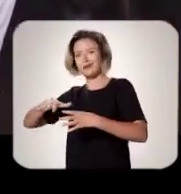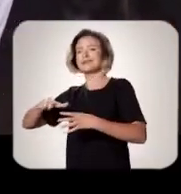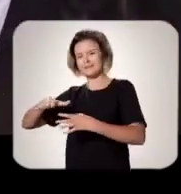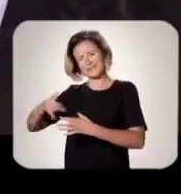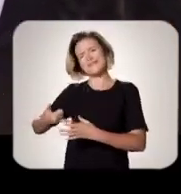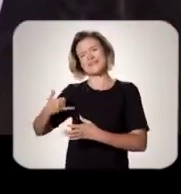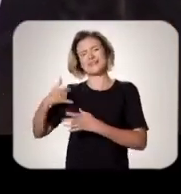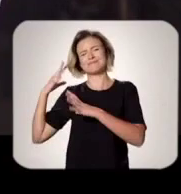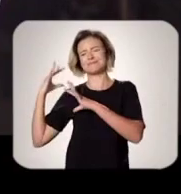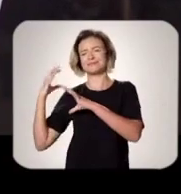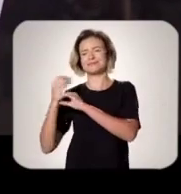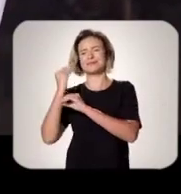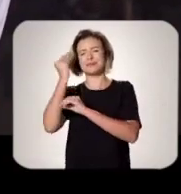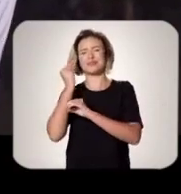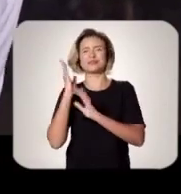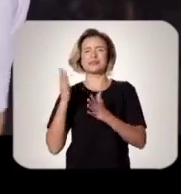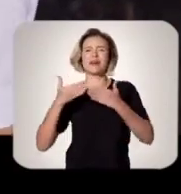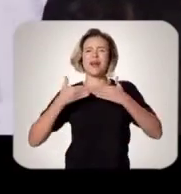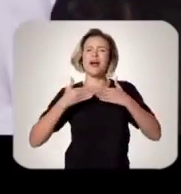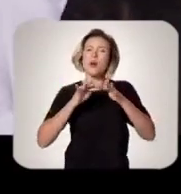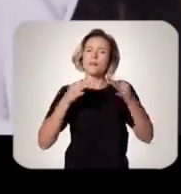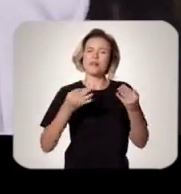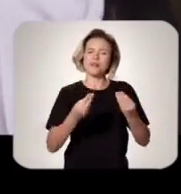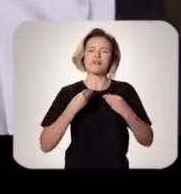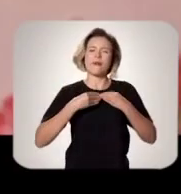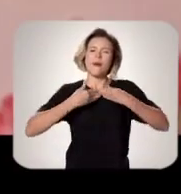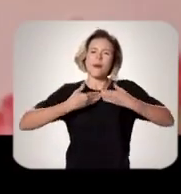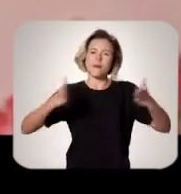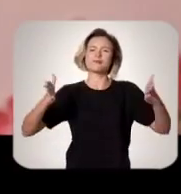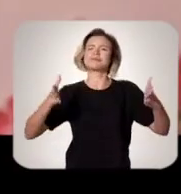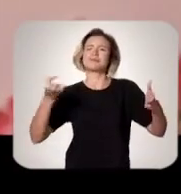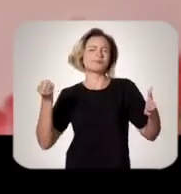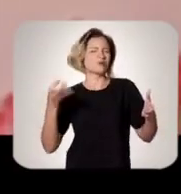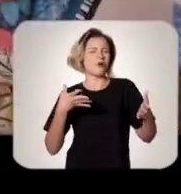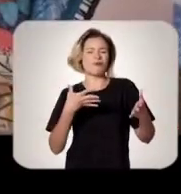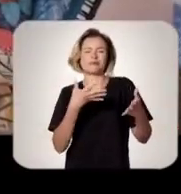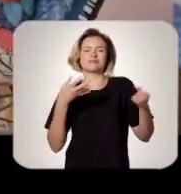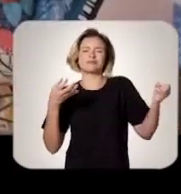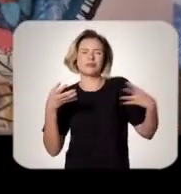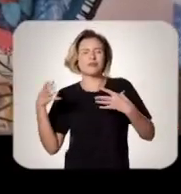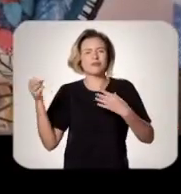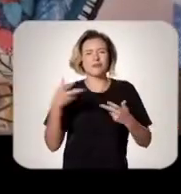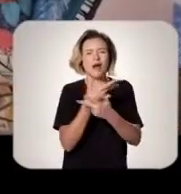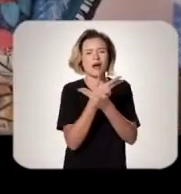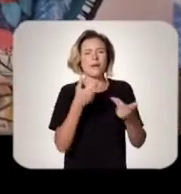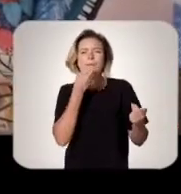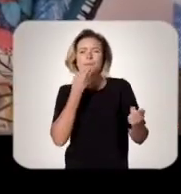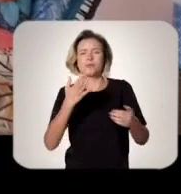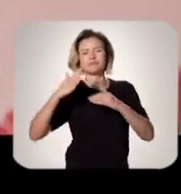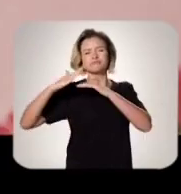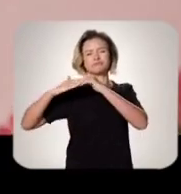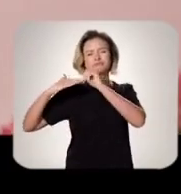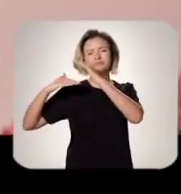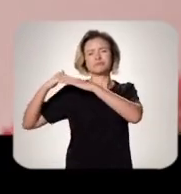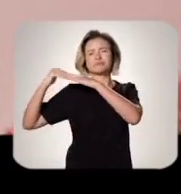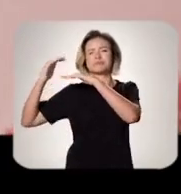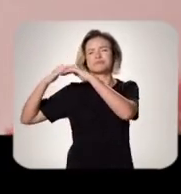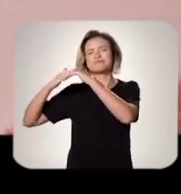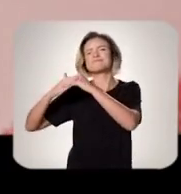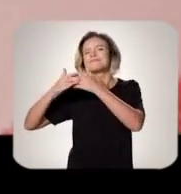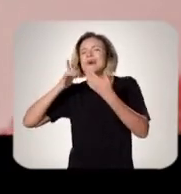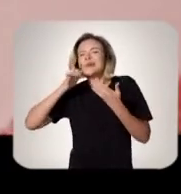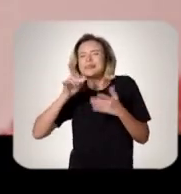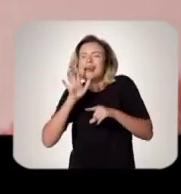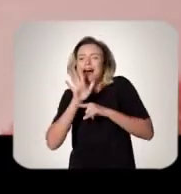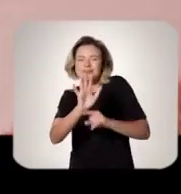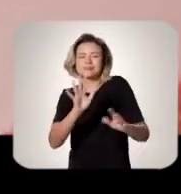a humildade, ela abre a porta Abre a porta pra vir tantas outras coisas boas E poder construir conjuntamente Poder ser um